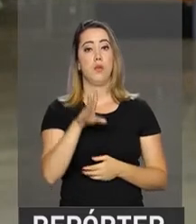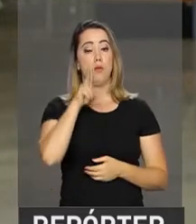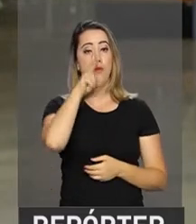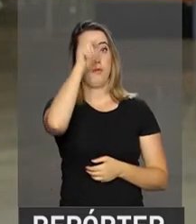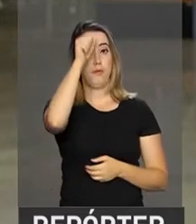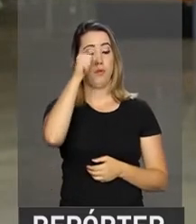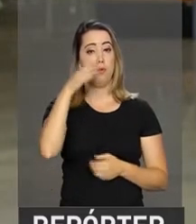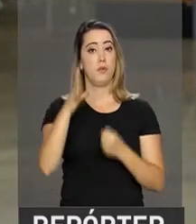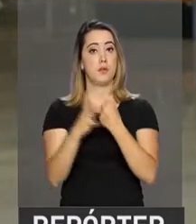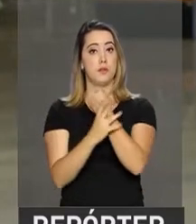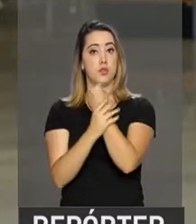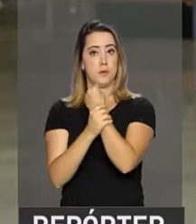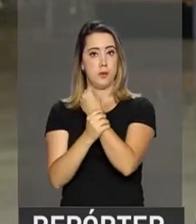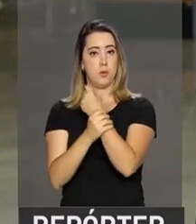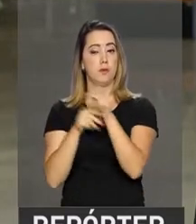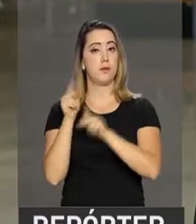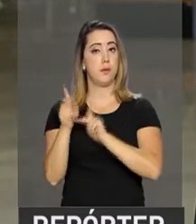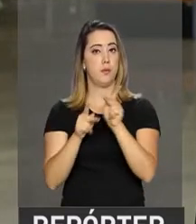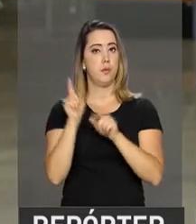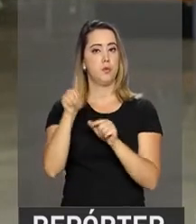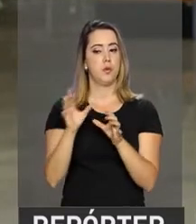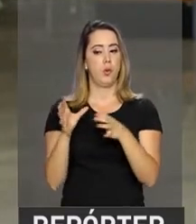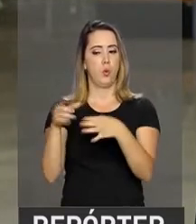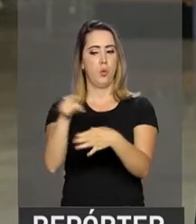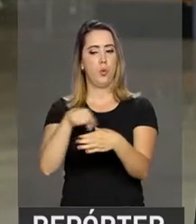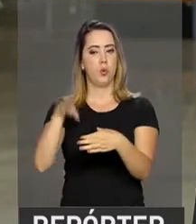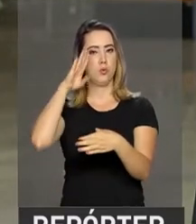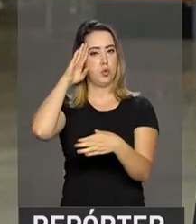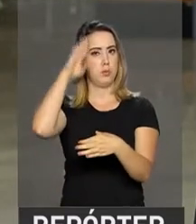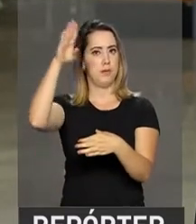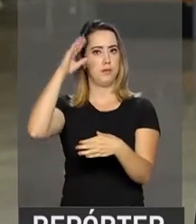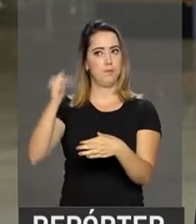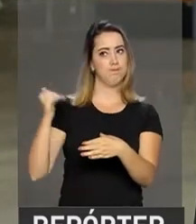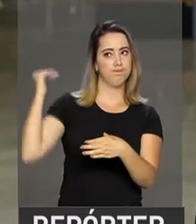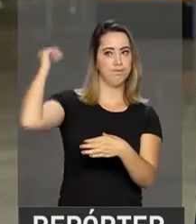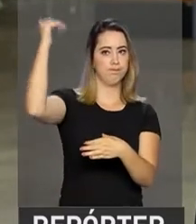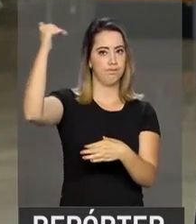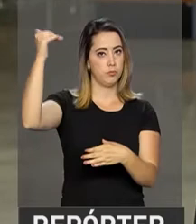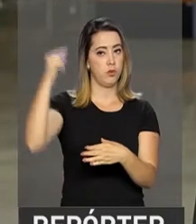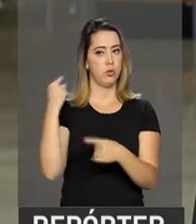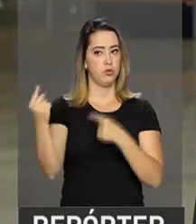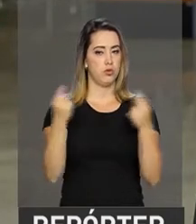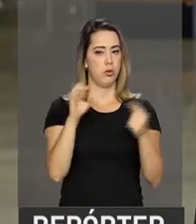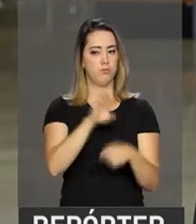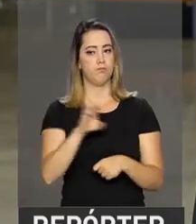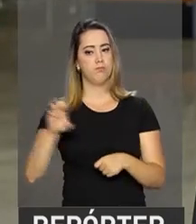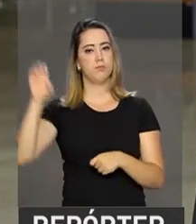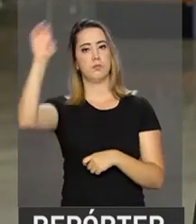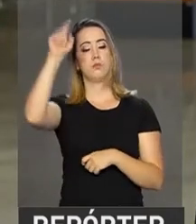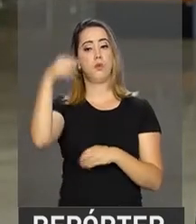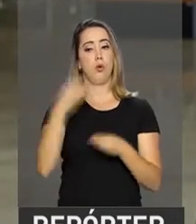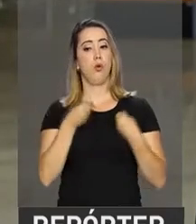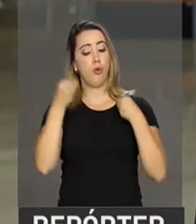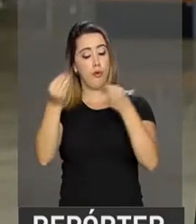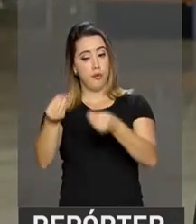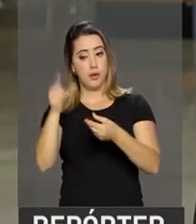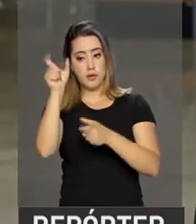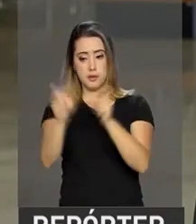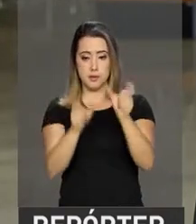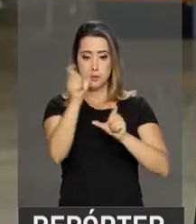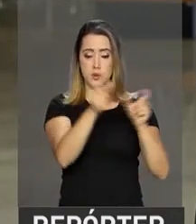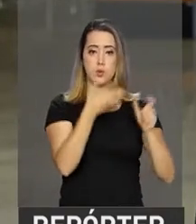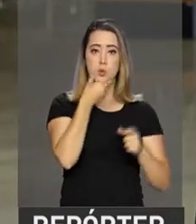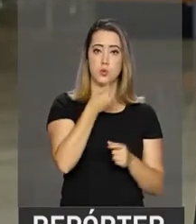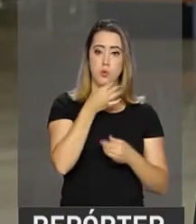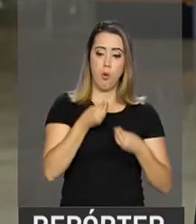Força Nacional de Segurança Pública é formada por militares de elite de cada Estado brasileiro que cedem esses homens para o